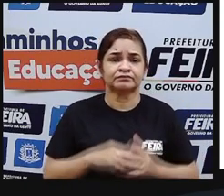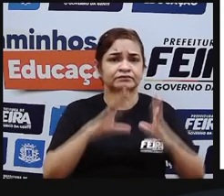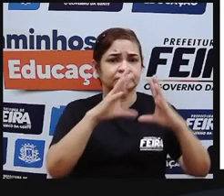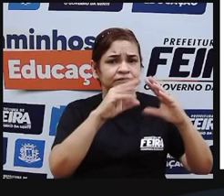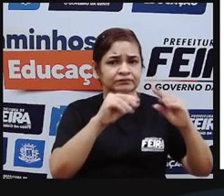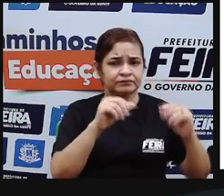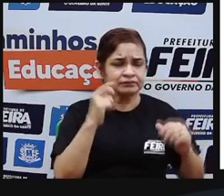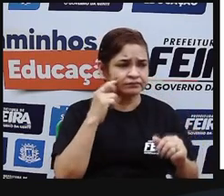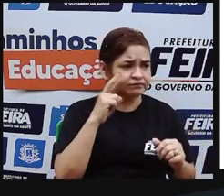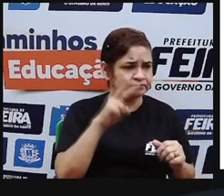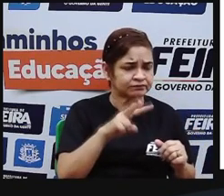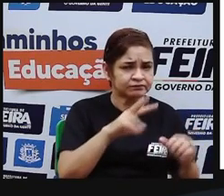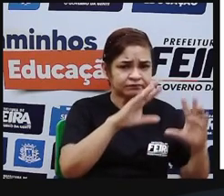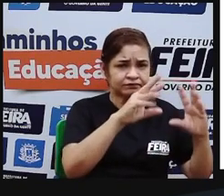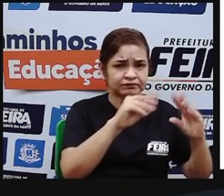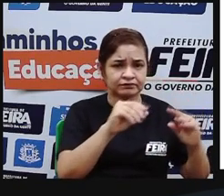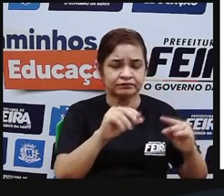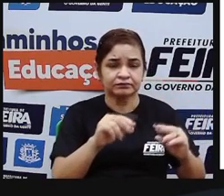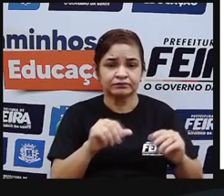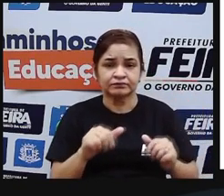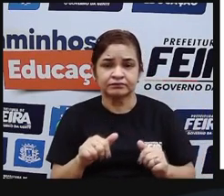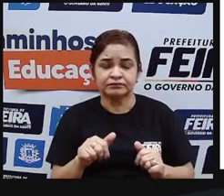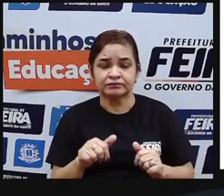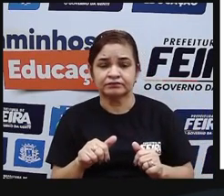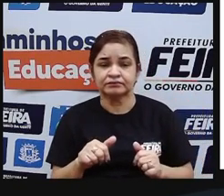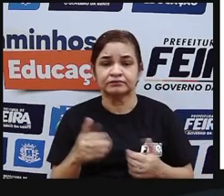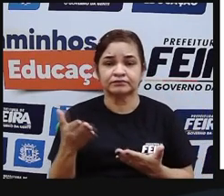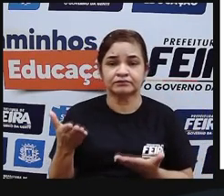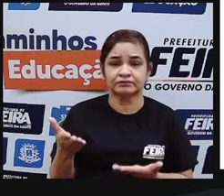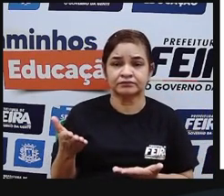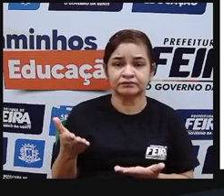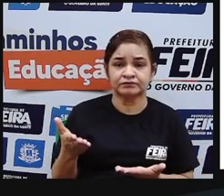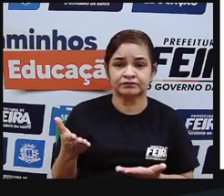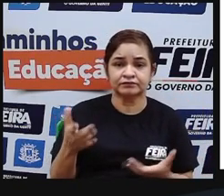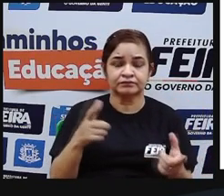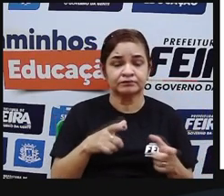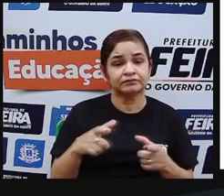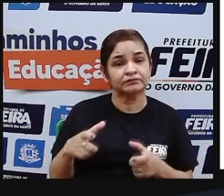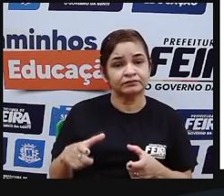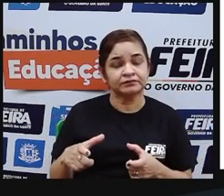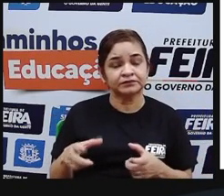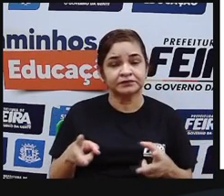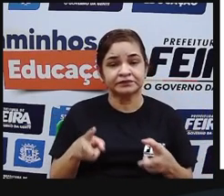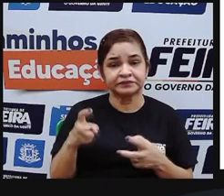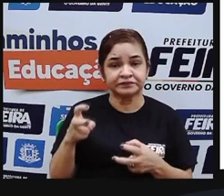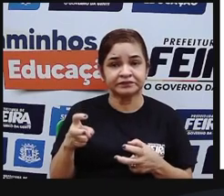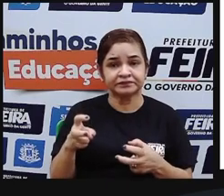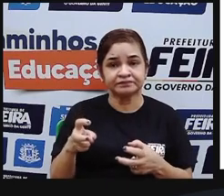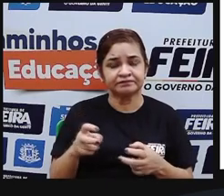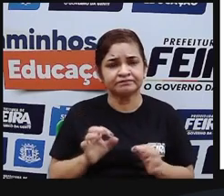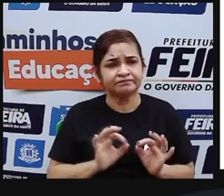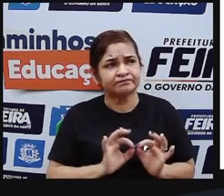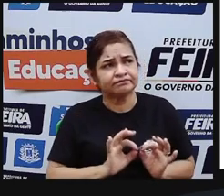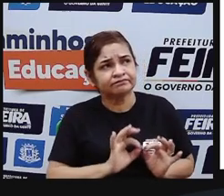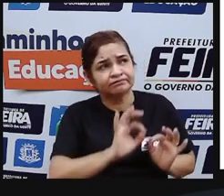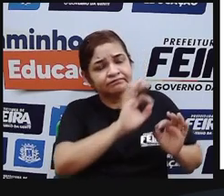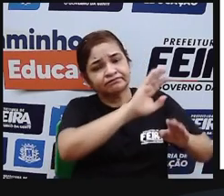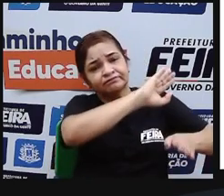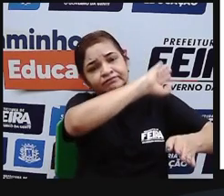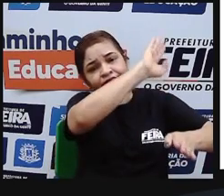estarem presentes aí nessa localidade que vocês podem ver que é no alto de uma montanha